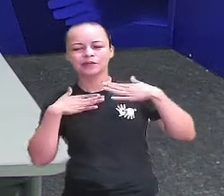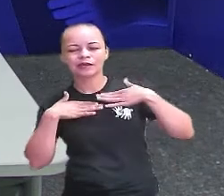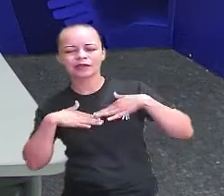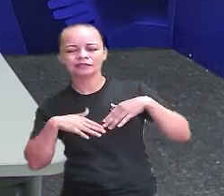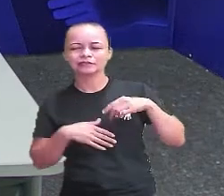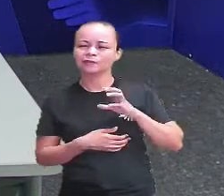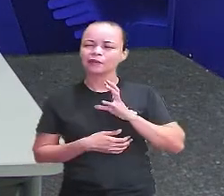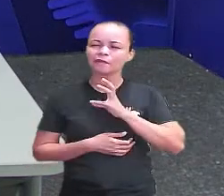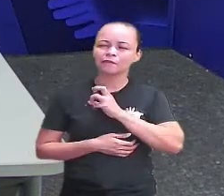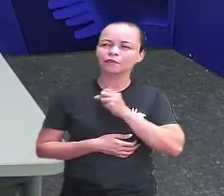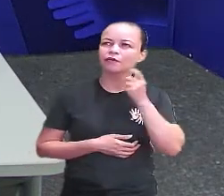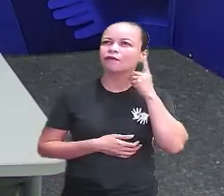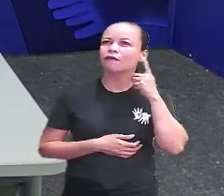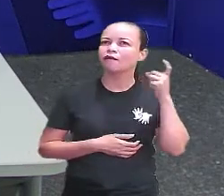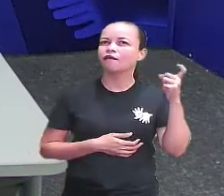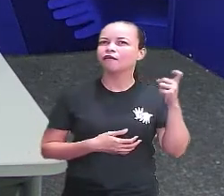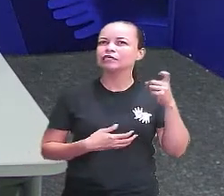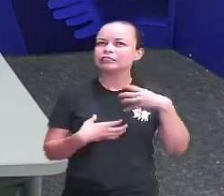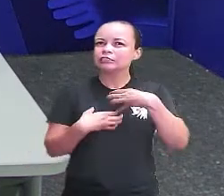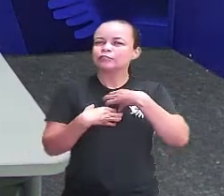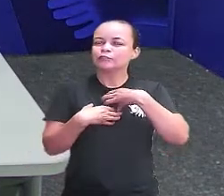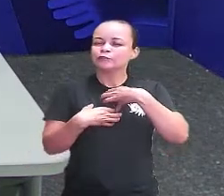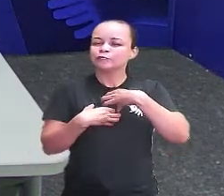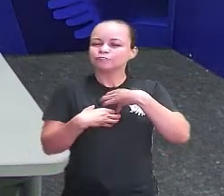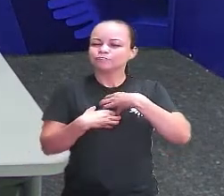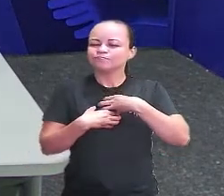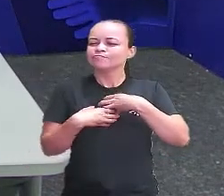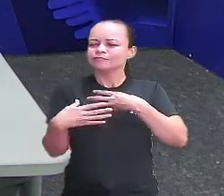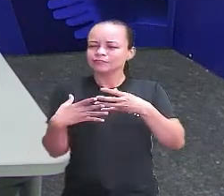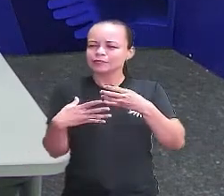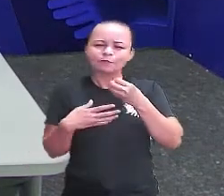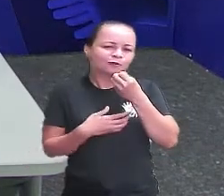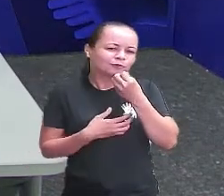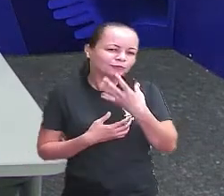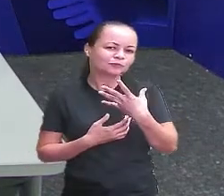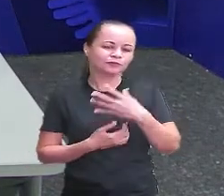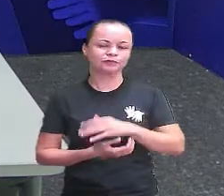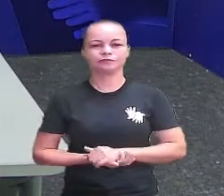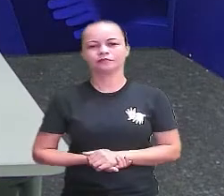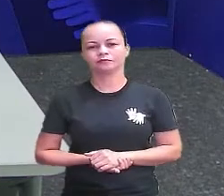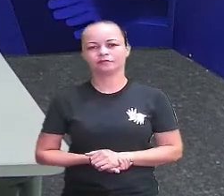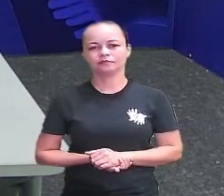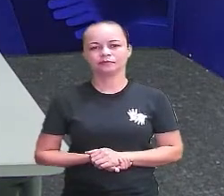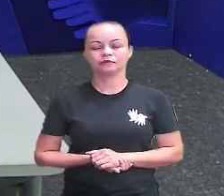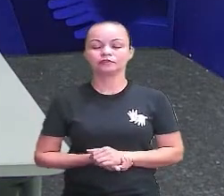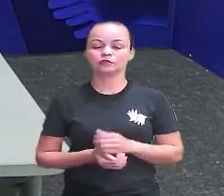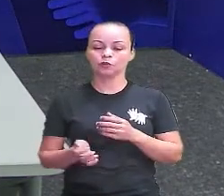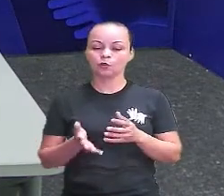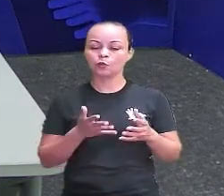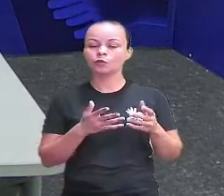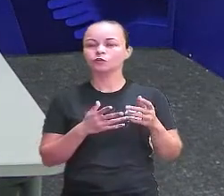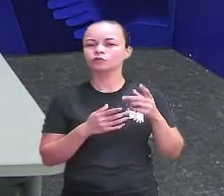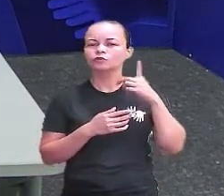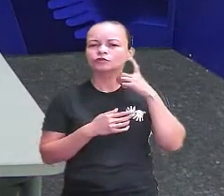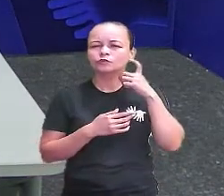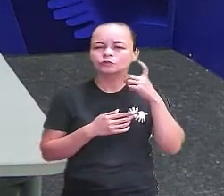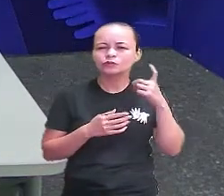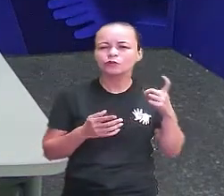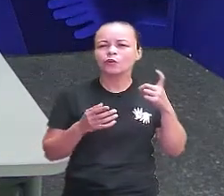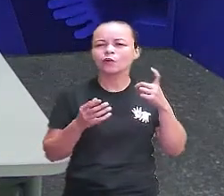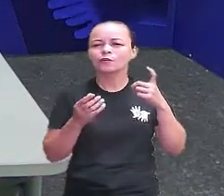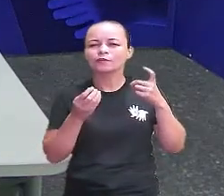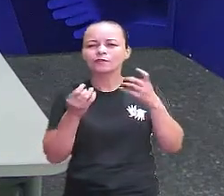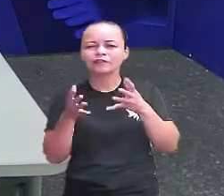amoroso dá vontade de a gente ficar, que é muito caloroso. Um som suave e bem fraquinho,